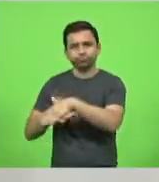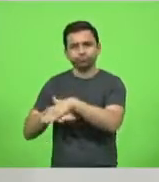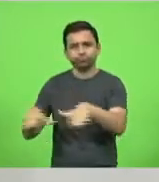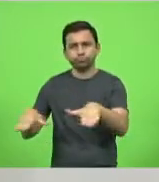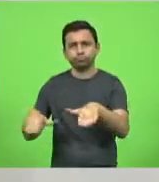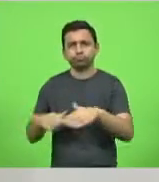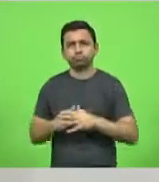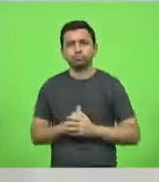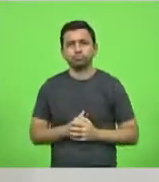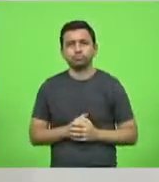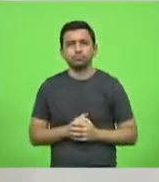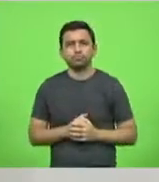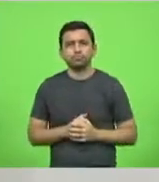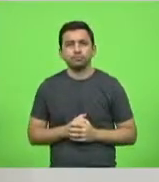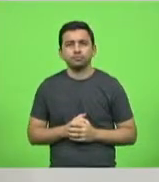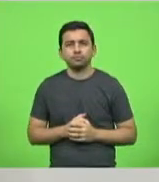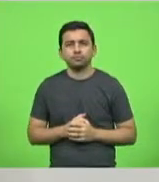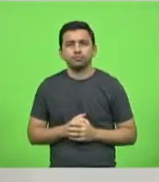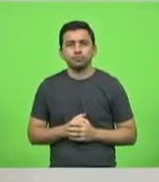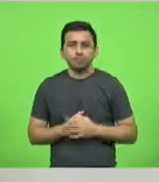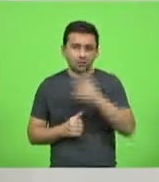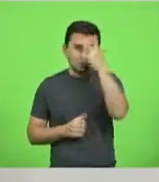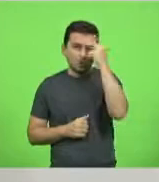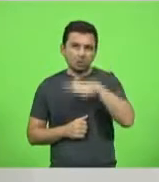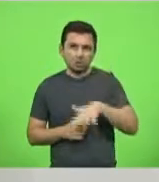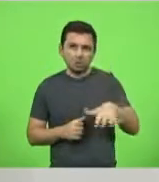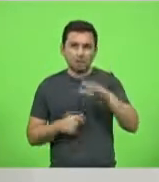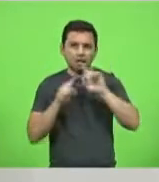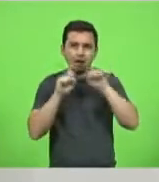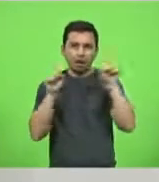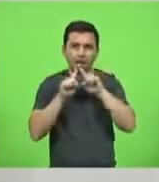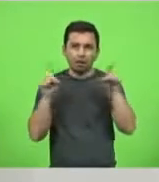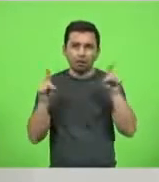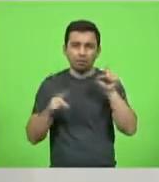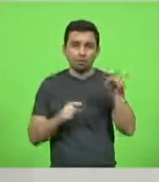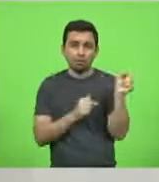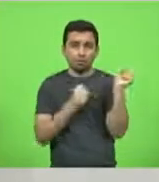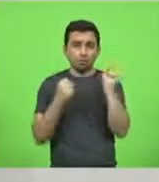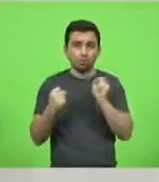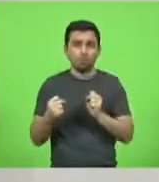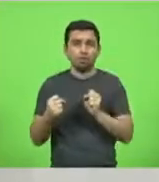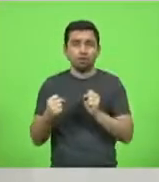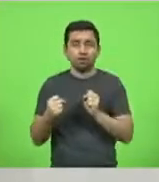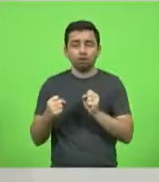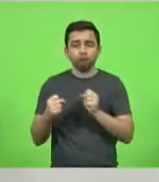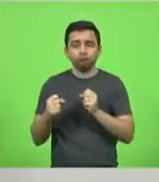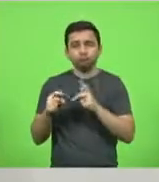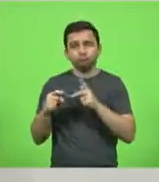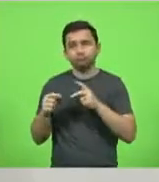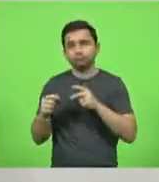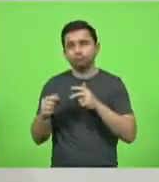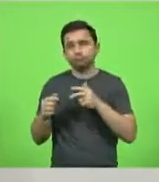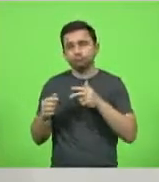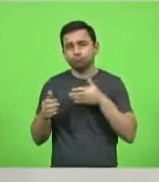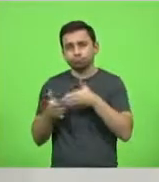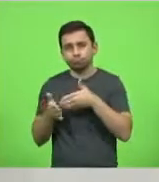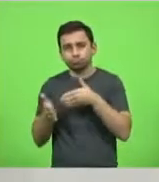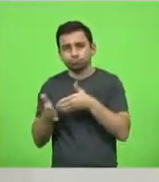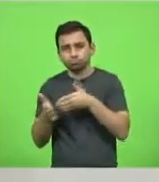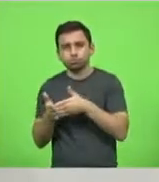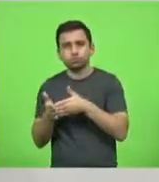De novo, repito, as pessoas reclamam da intervenção de um poder com outros poderes. Isso não deve acontecer.